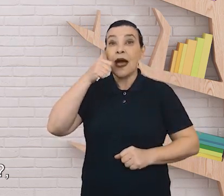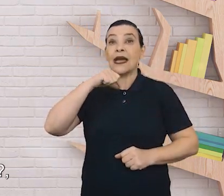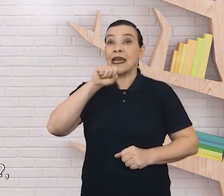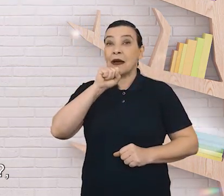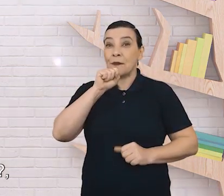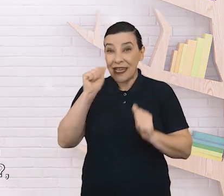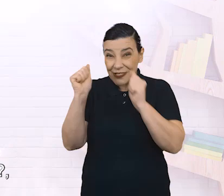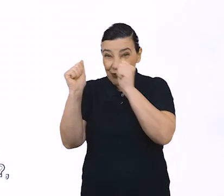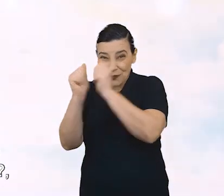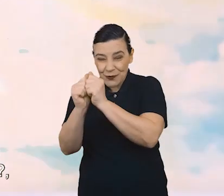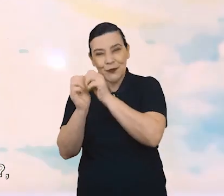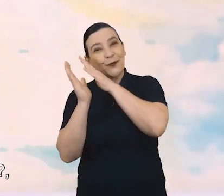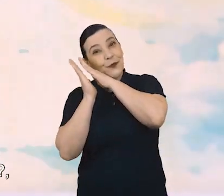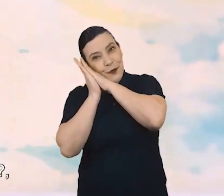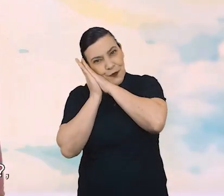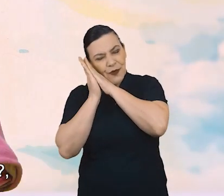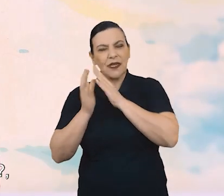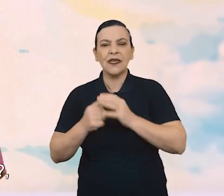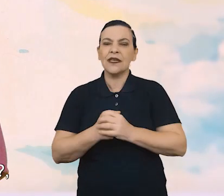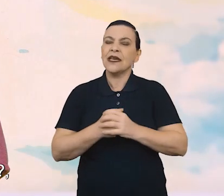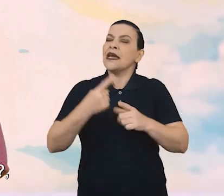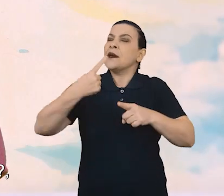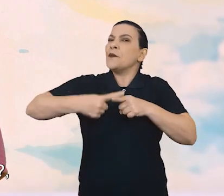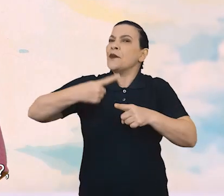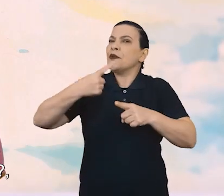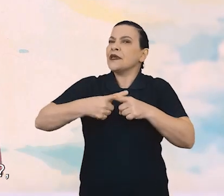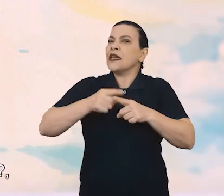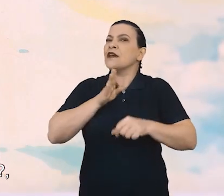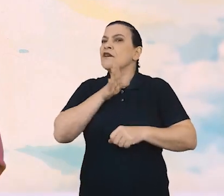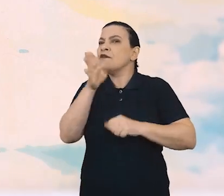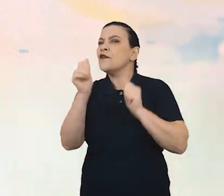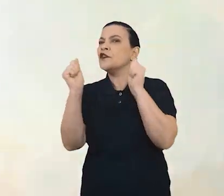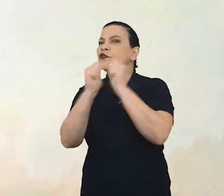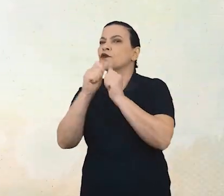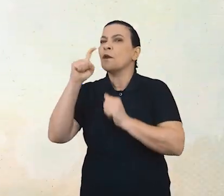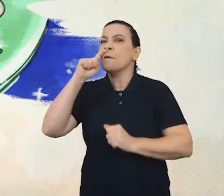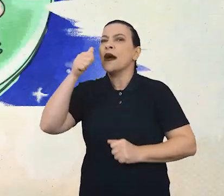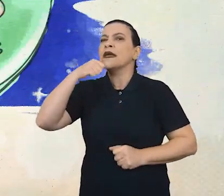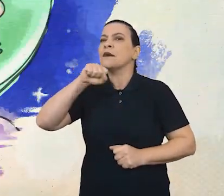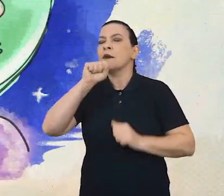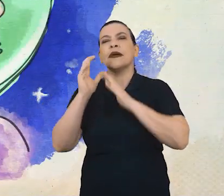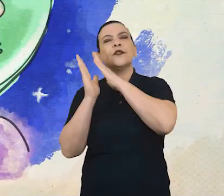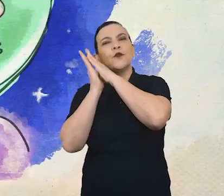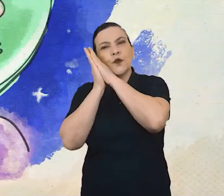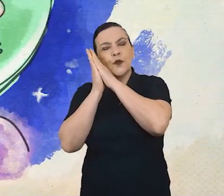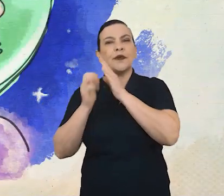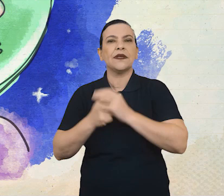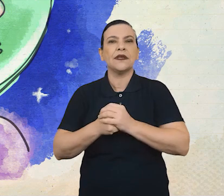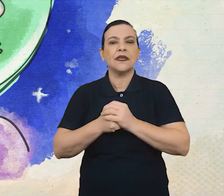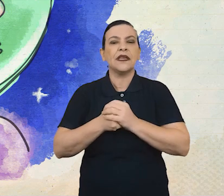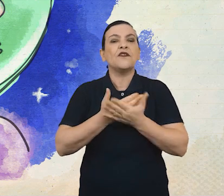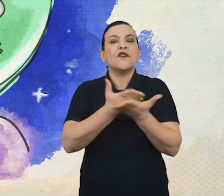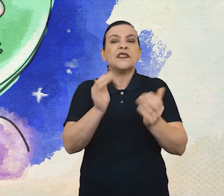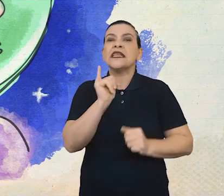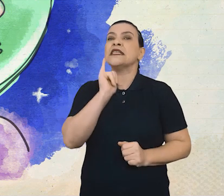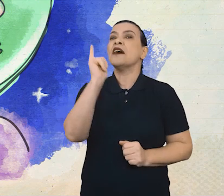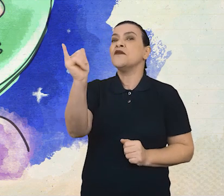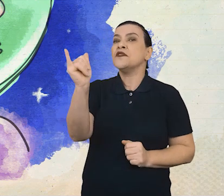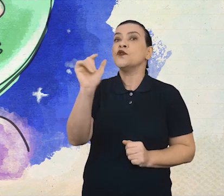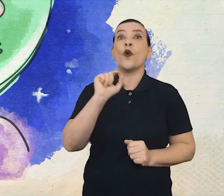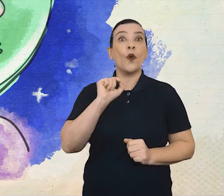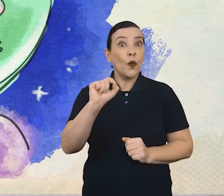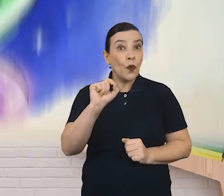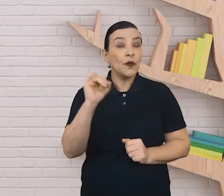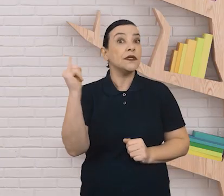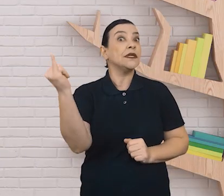Por que vocês tiveram vontade de ir para a cama dos seus pais? O que vocês disseram ao ir para a cama deles? É